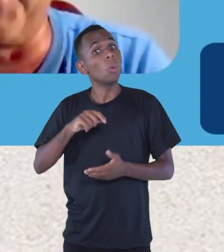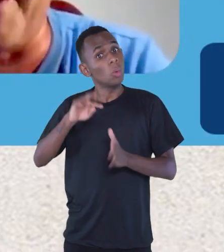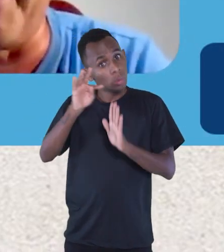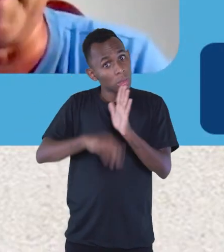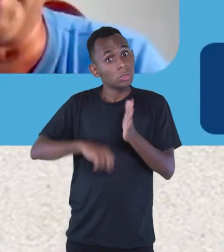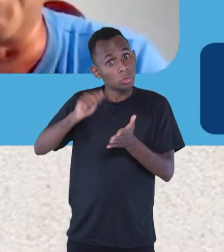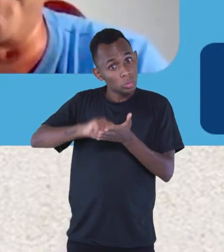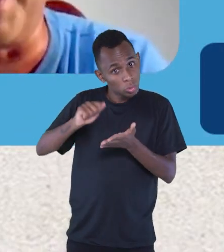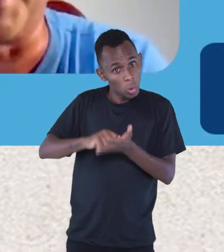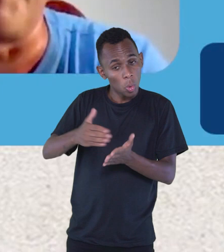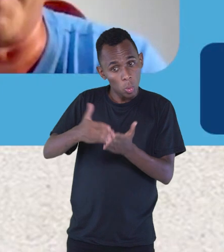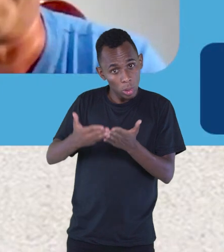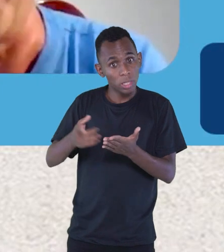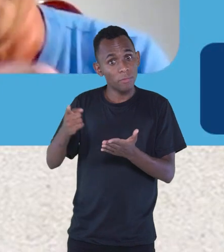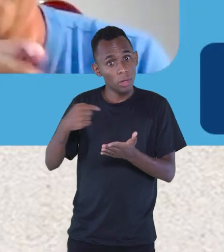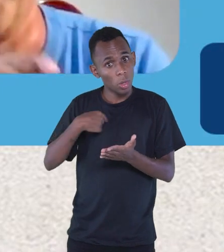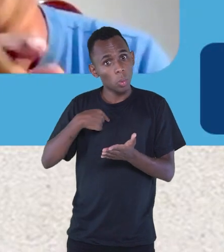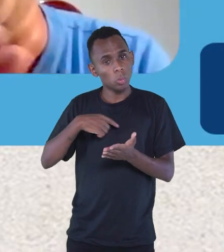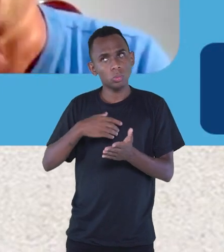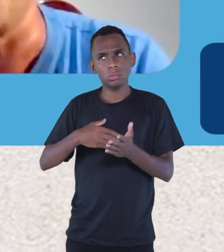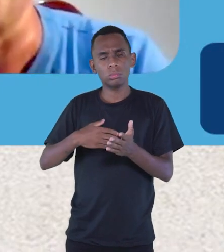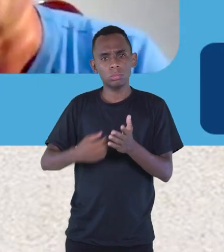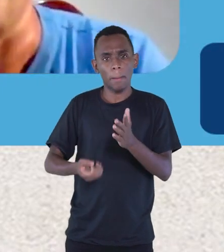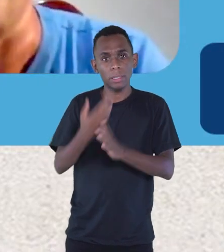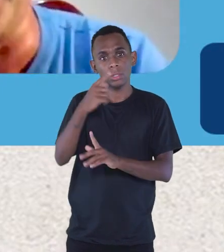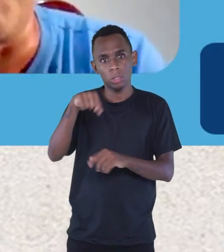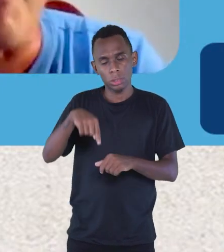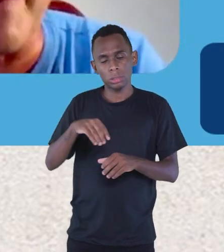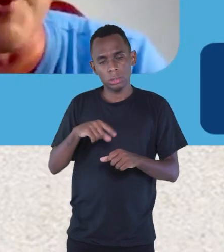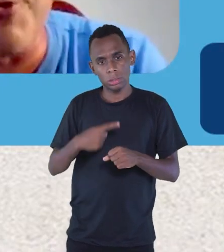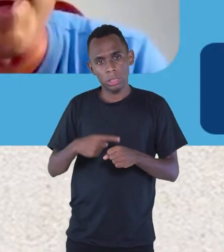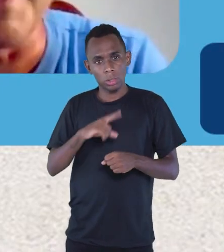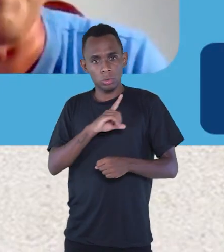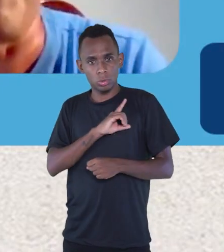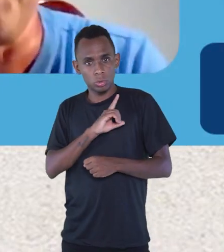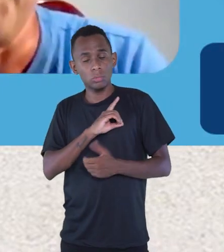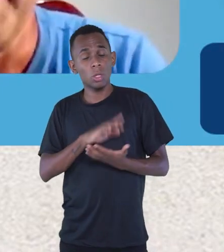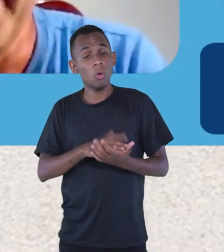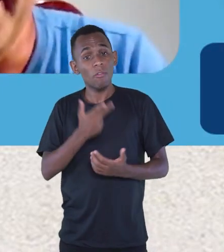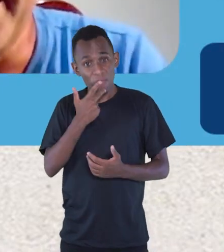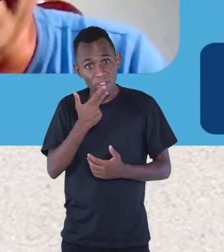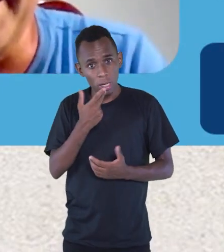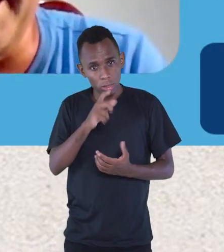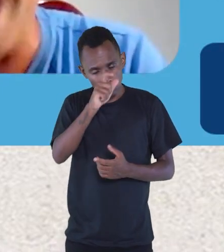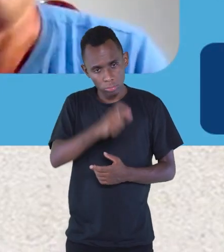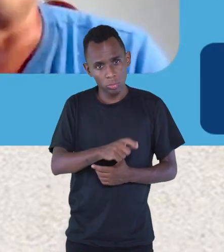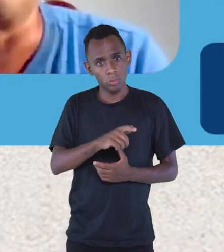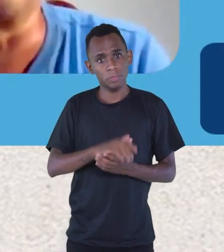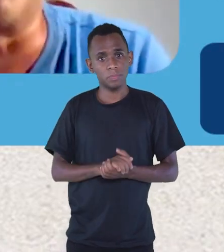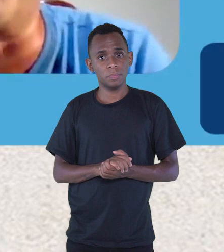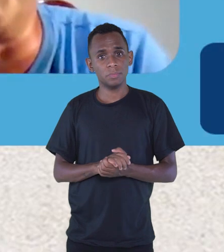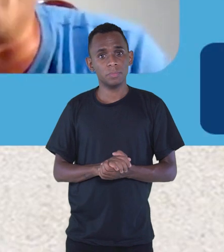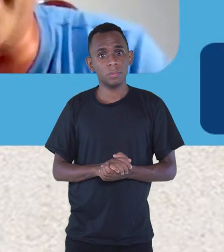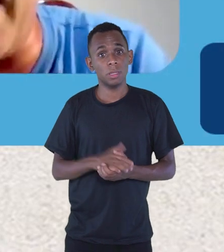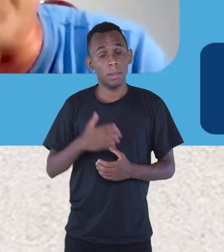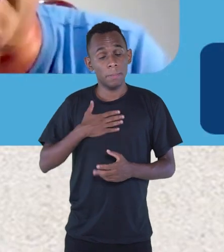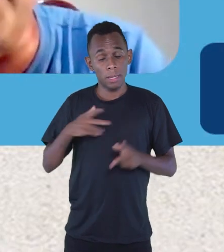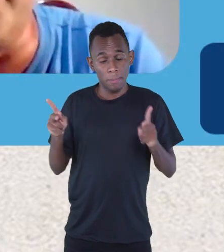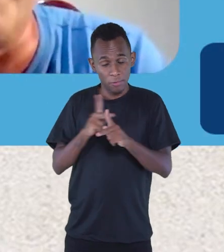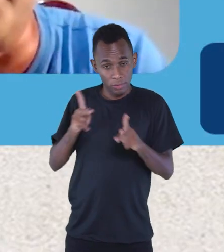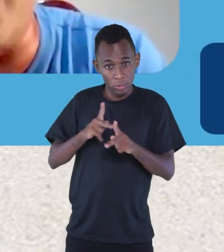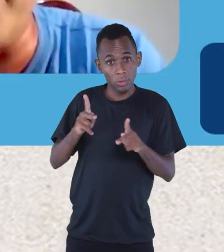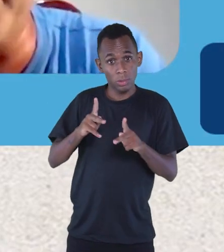lançado aqui em Divinópolis recentemente, resgatando personagens. Eu vou falar do Gumercino. E a minha professora, Dona